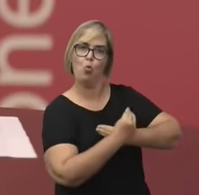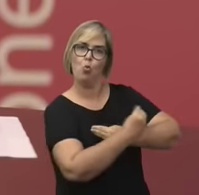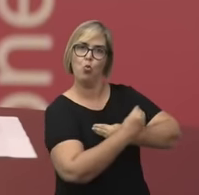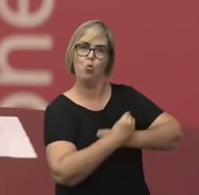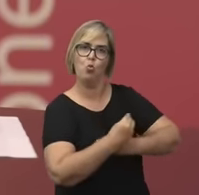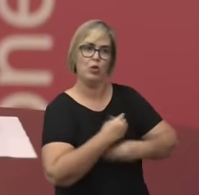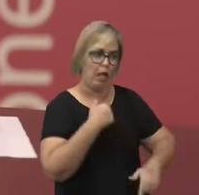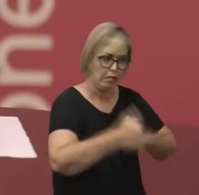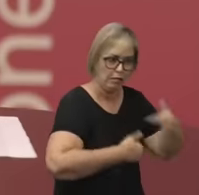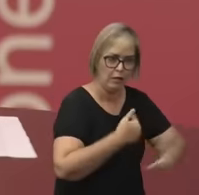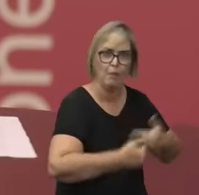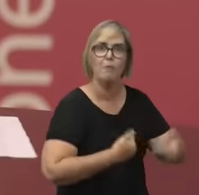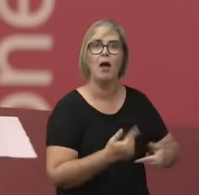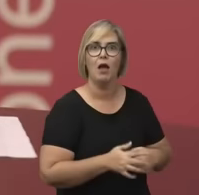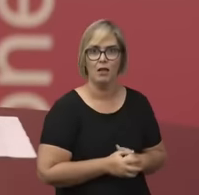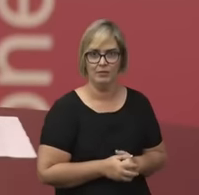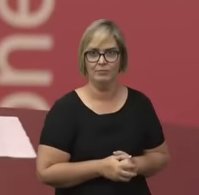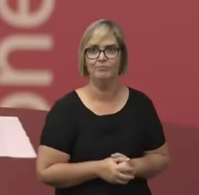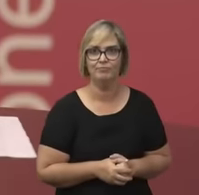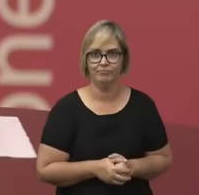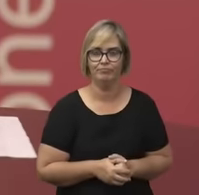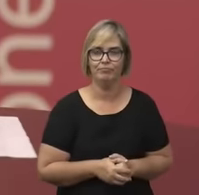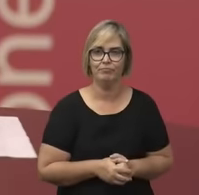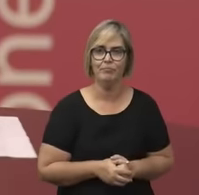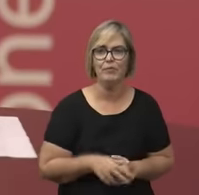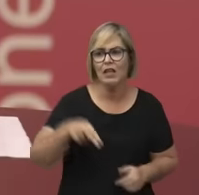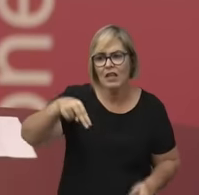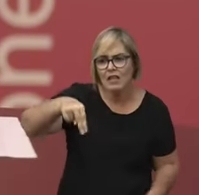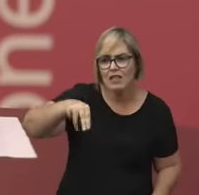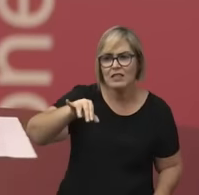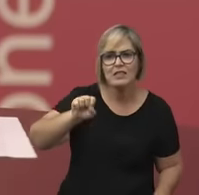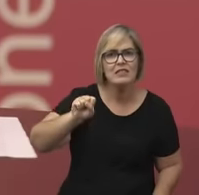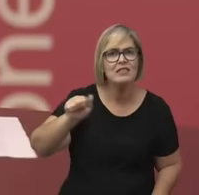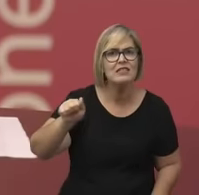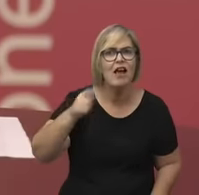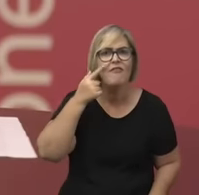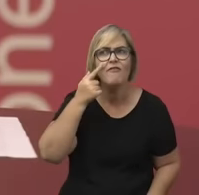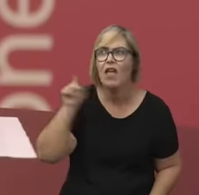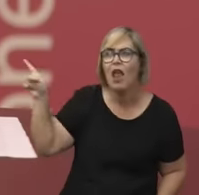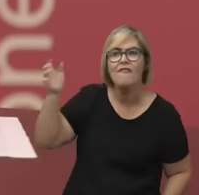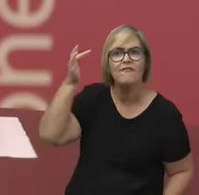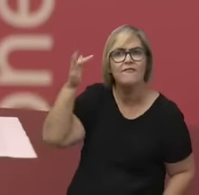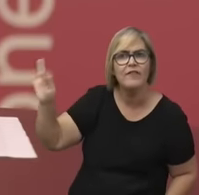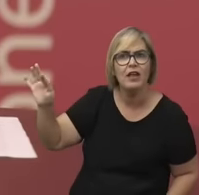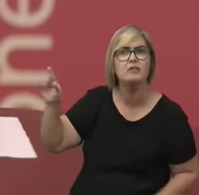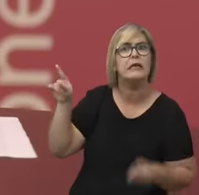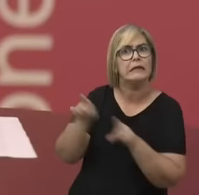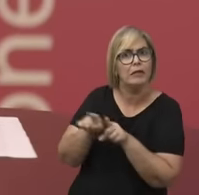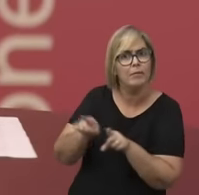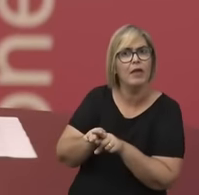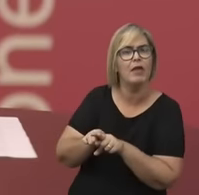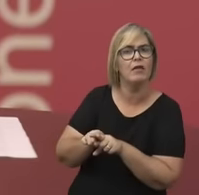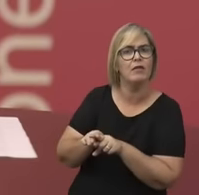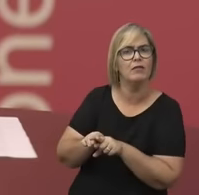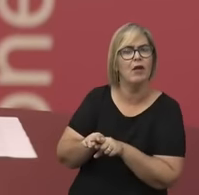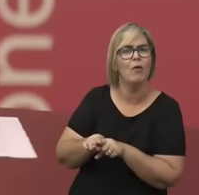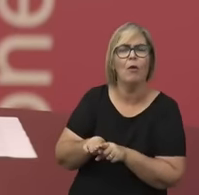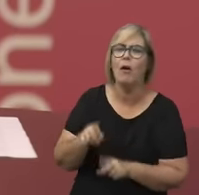reconhece nas mulheres francesas, nas mulheres europeias, então ela faz uma crítica ao lugar da